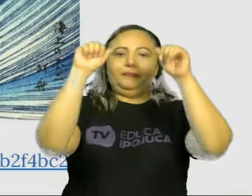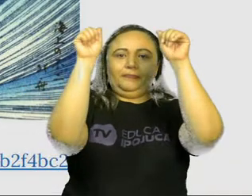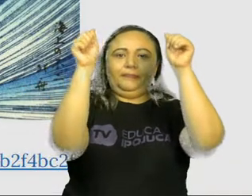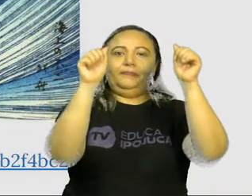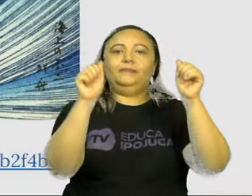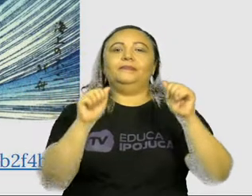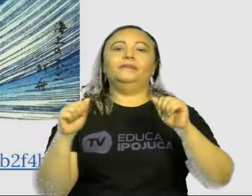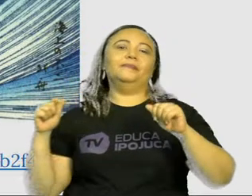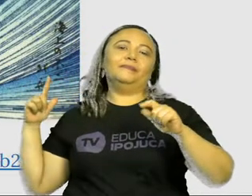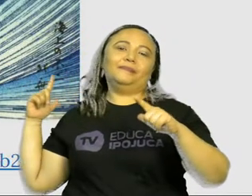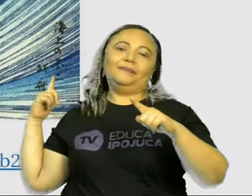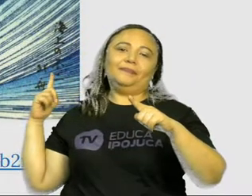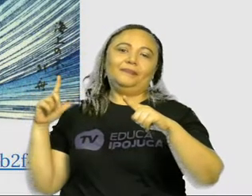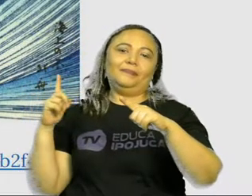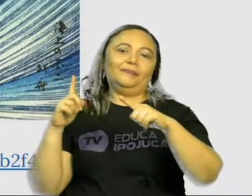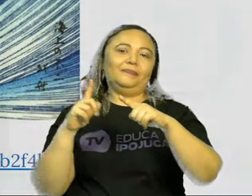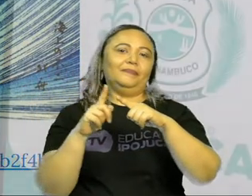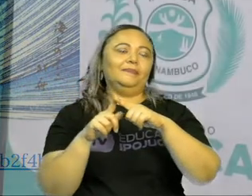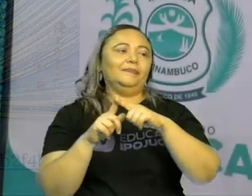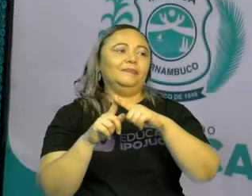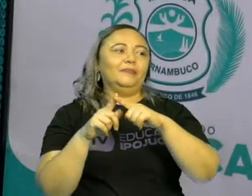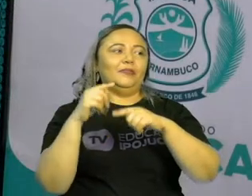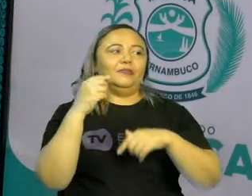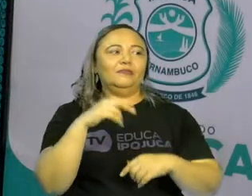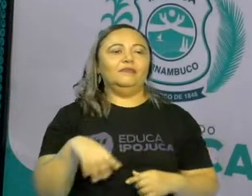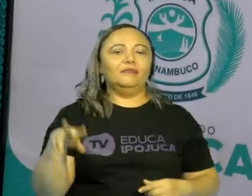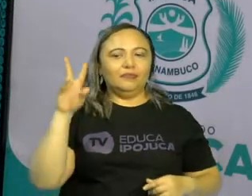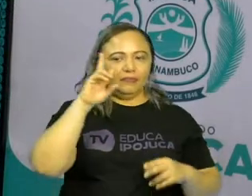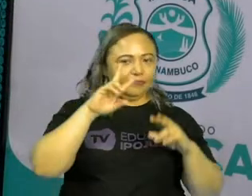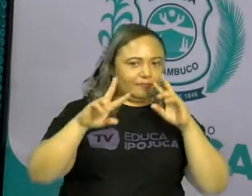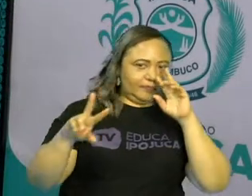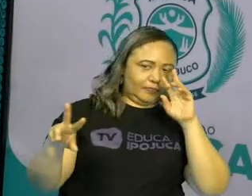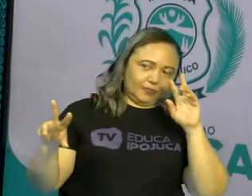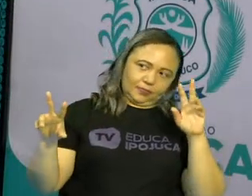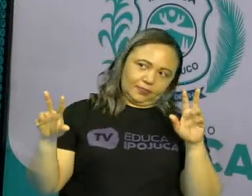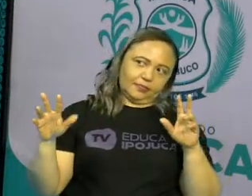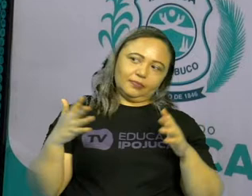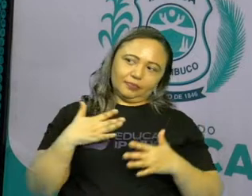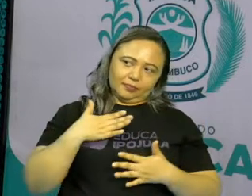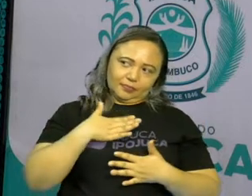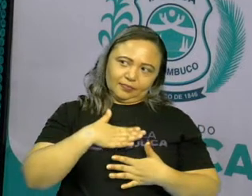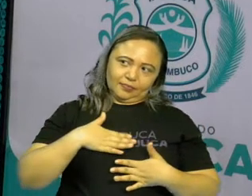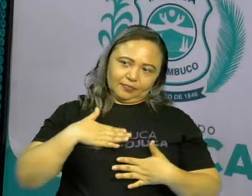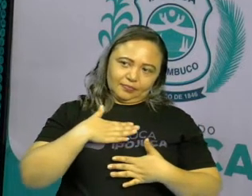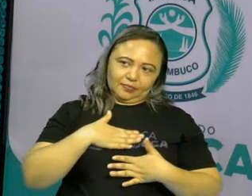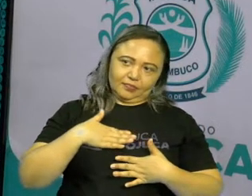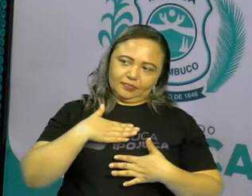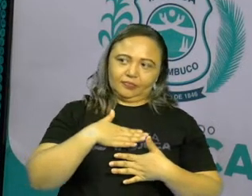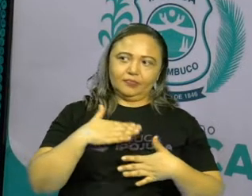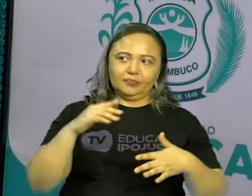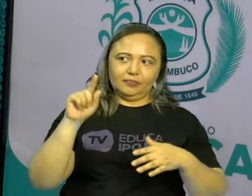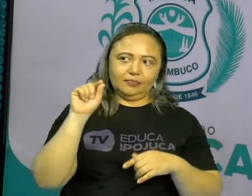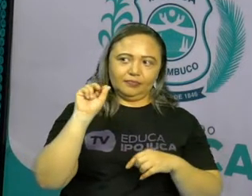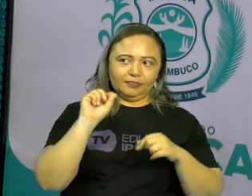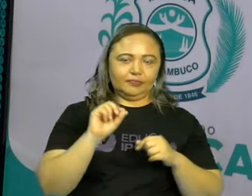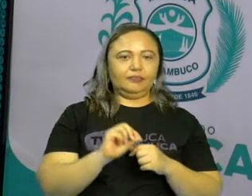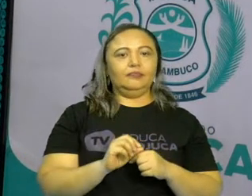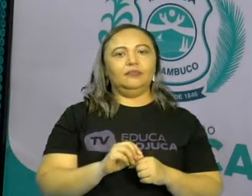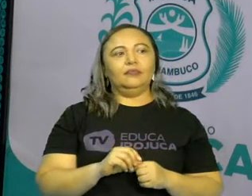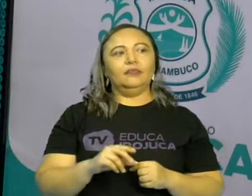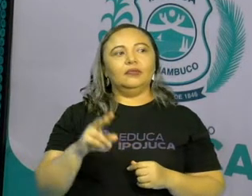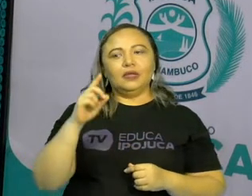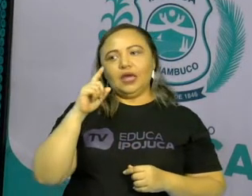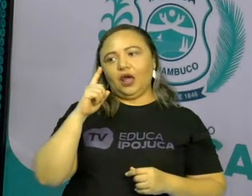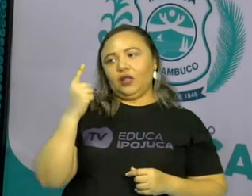tradicional, arte visual, e a gente pode apreciar cada uma delas através do nosso